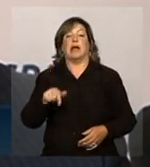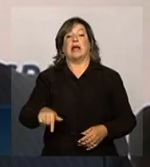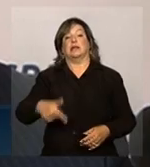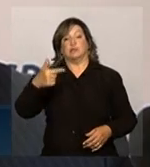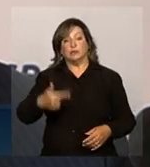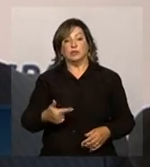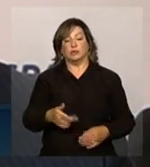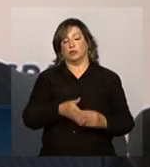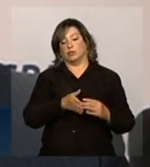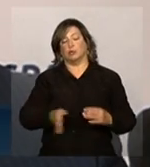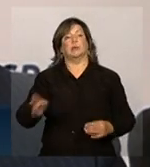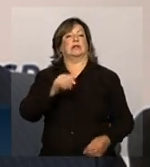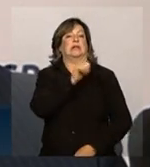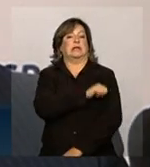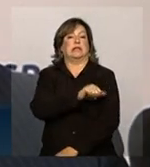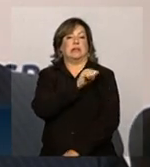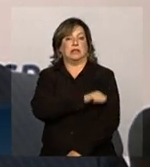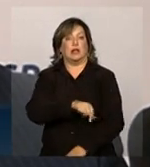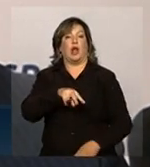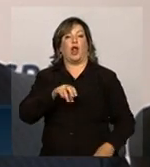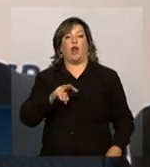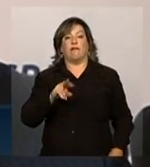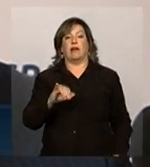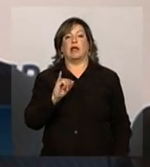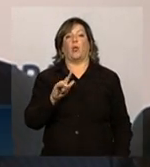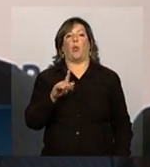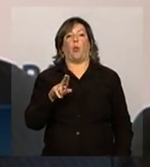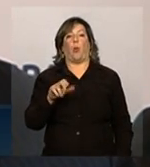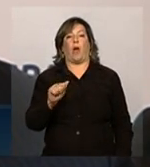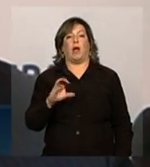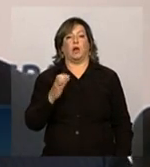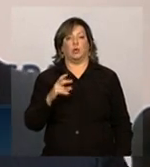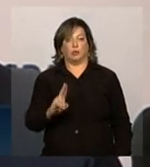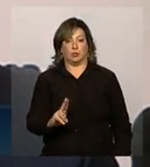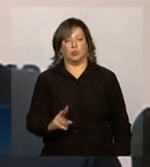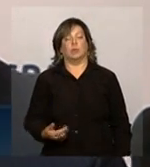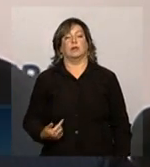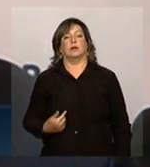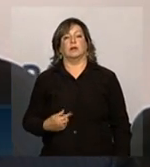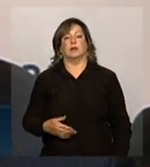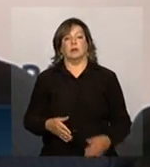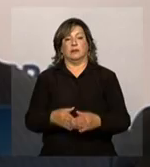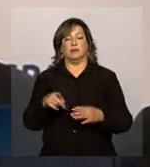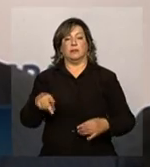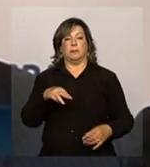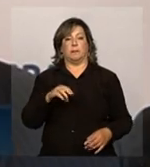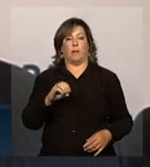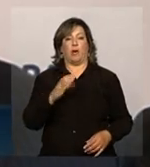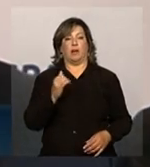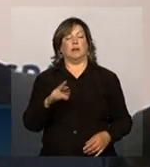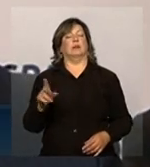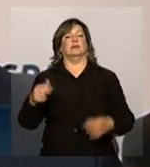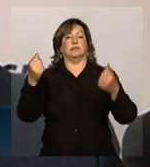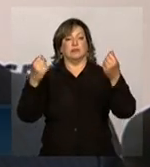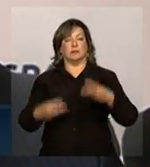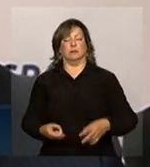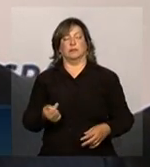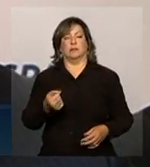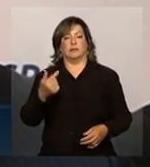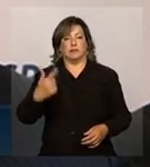em direção ao Rio de Janeiro, município de Nova Iguaçu. E eu vou pedir para o Moacir detalhar um pouco mais